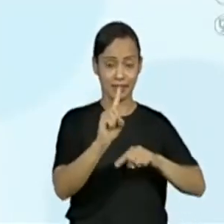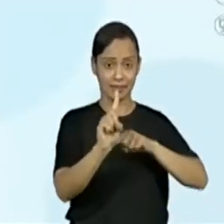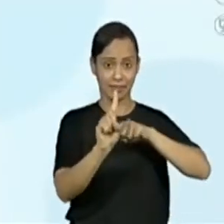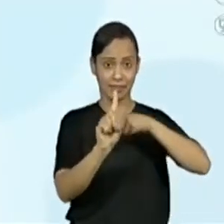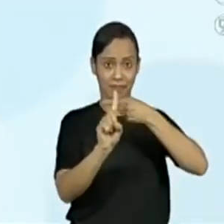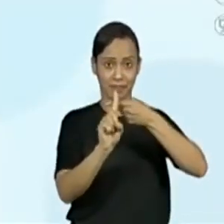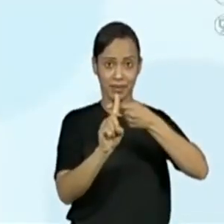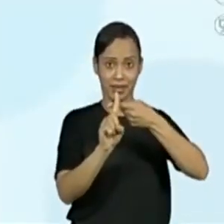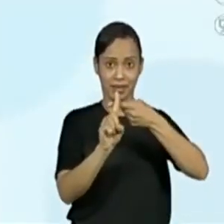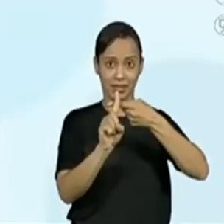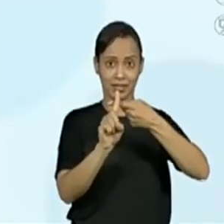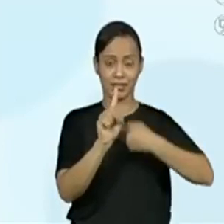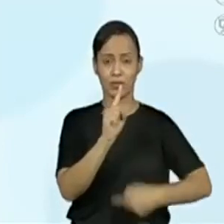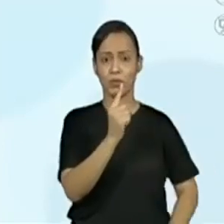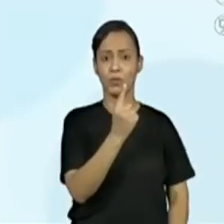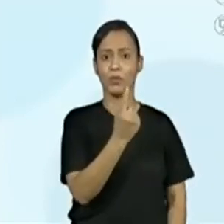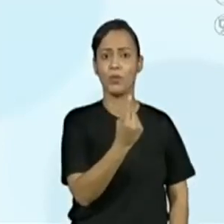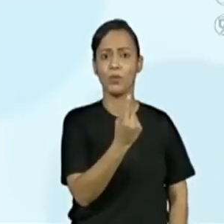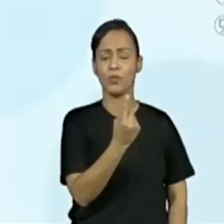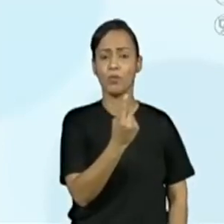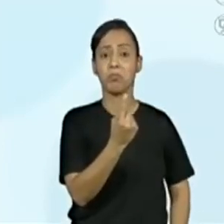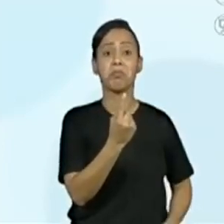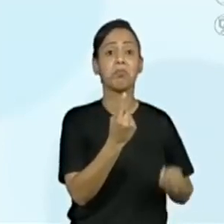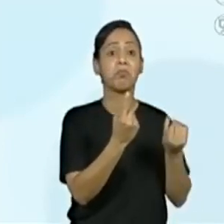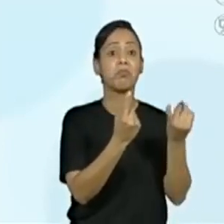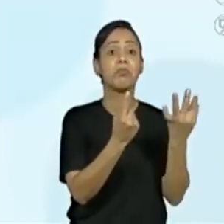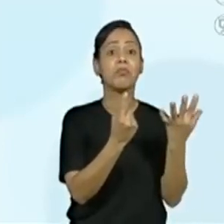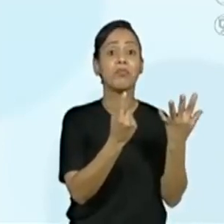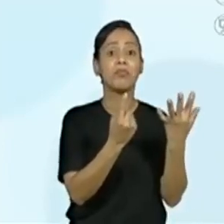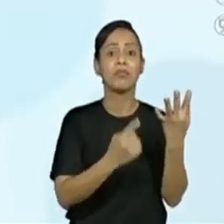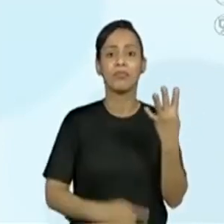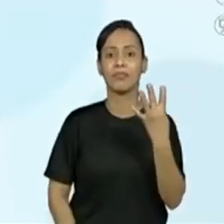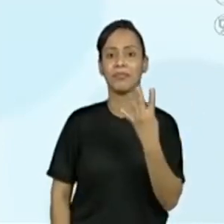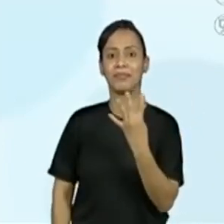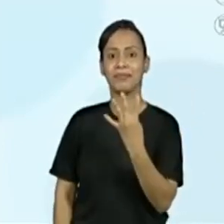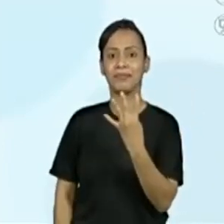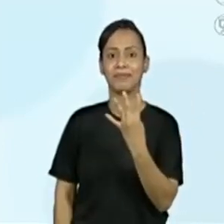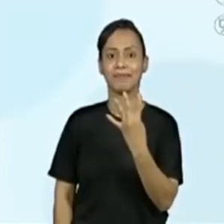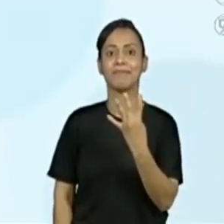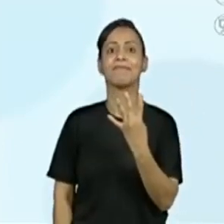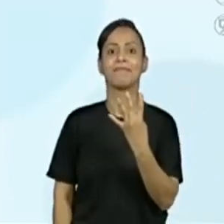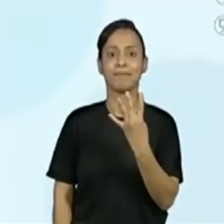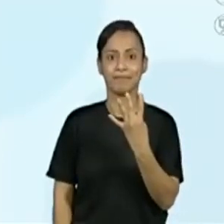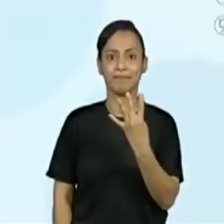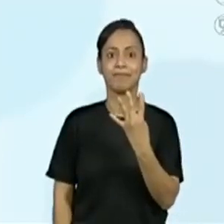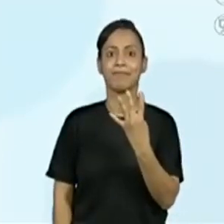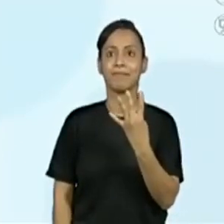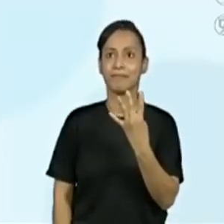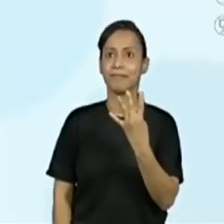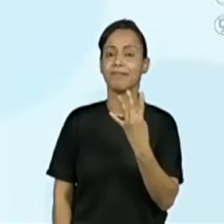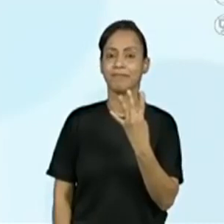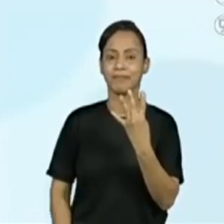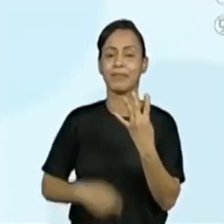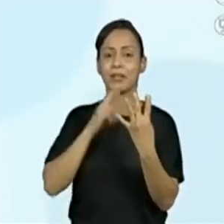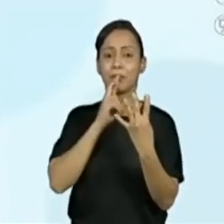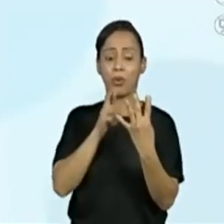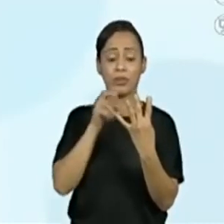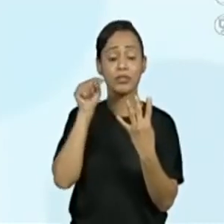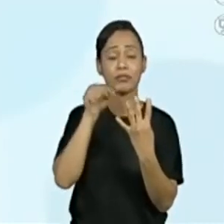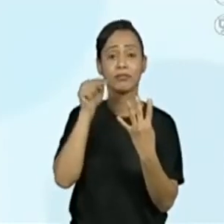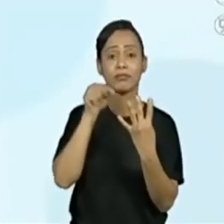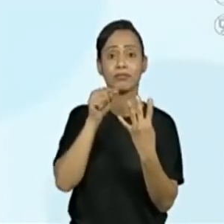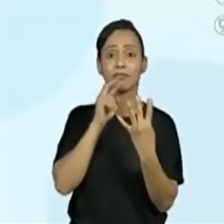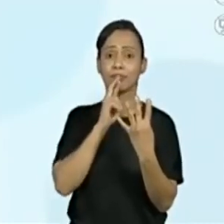mais 1. Sim, porque seria o próximo número da sequência, não é o número que vem após o 3.